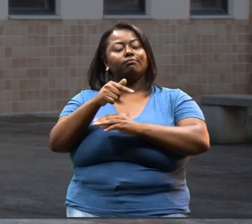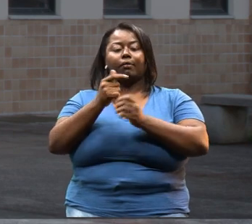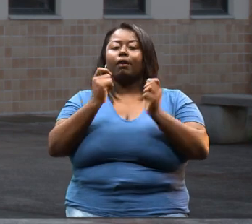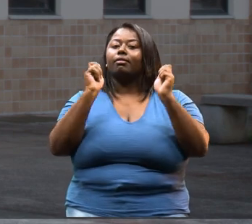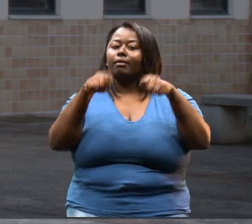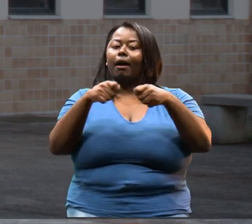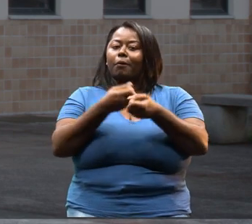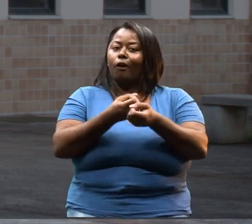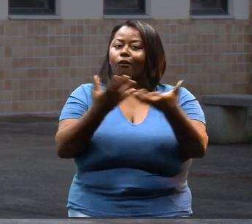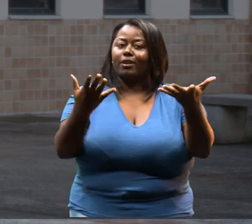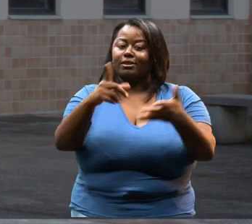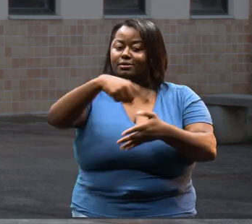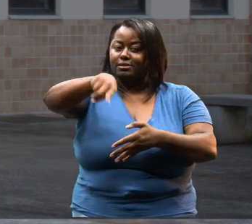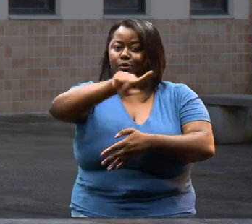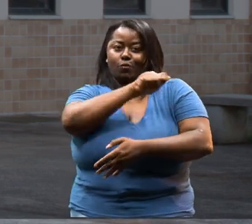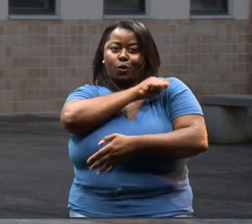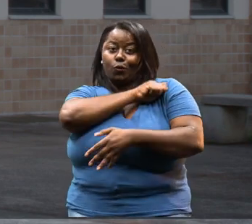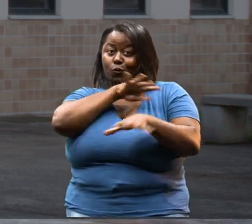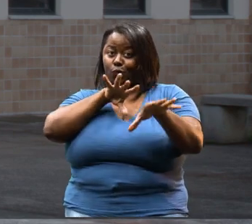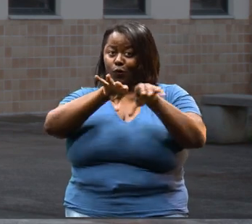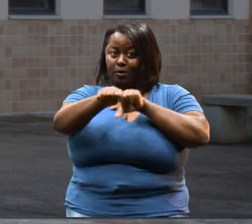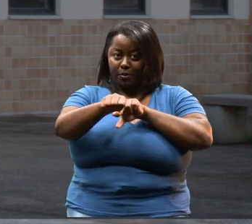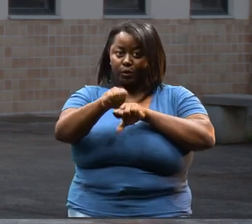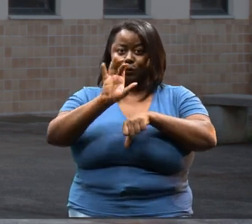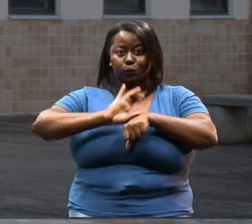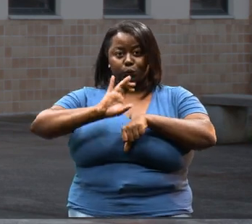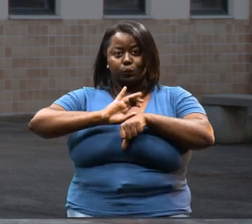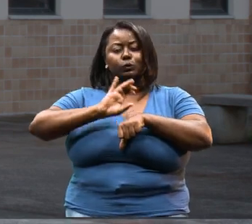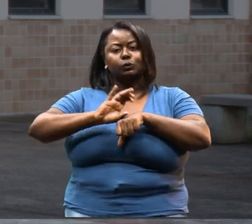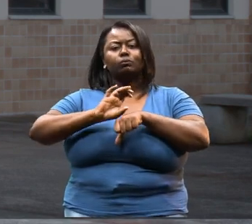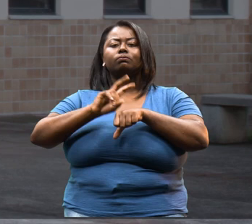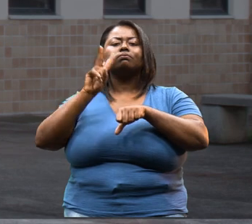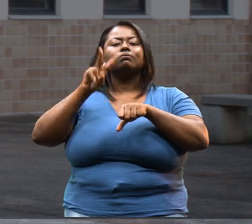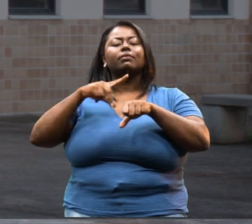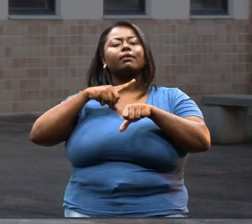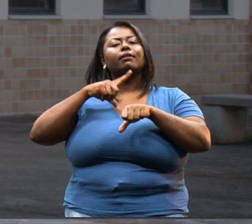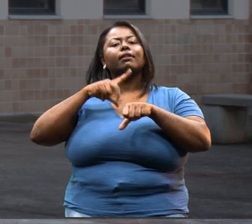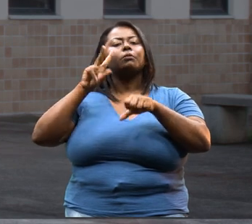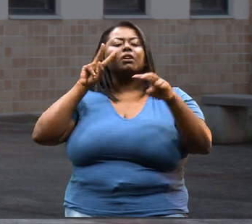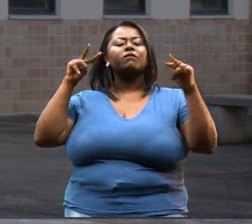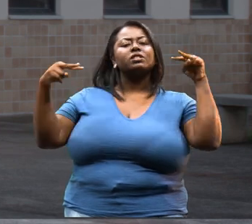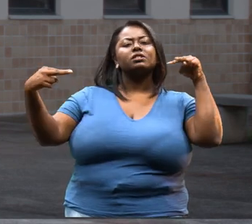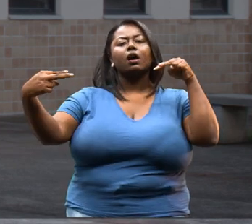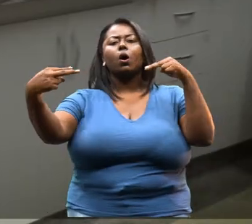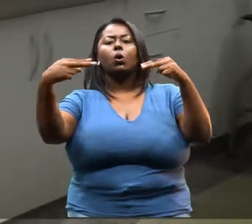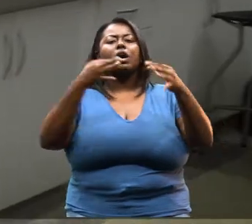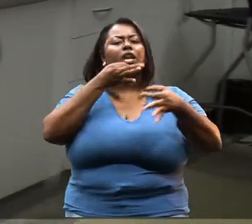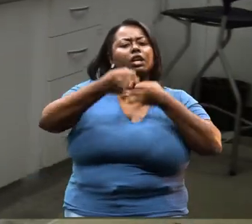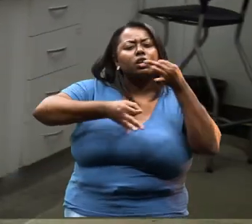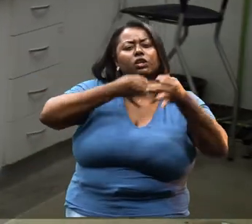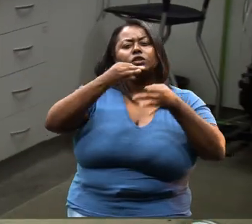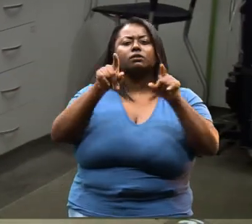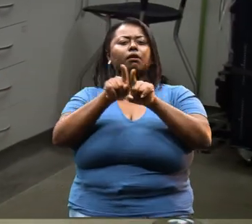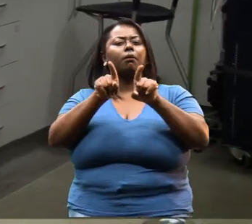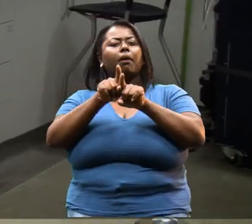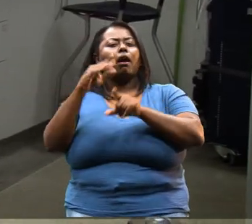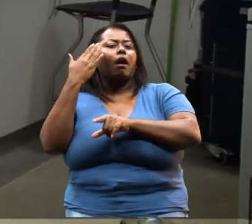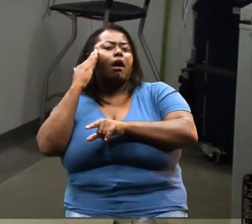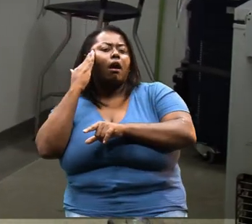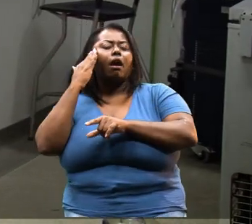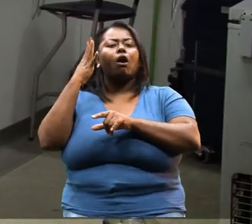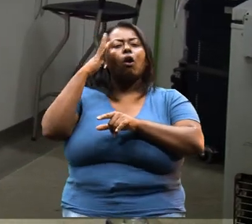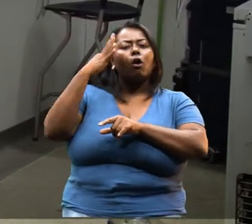ao egresso, ao formando, ter uma visão crítica e também